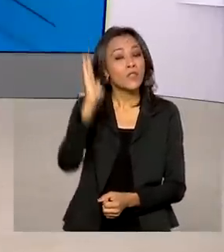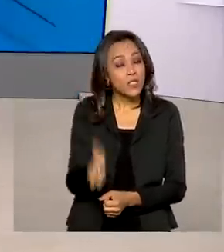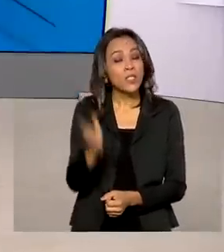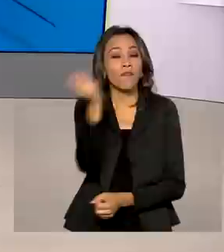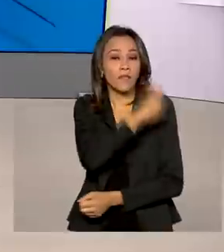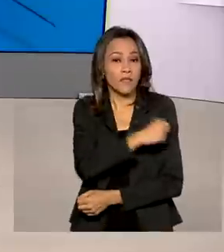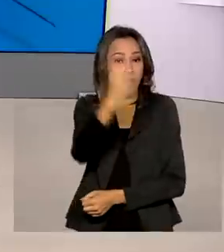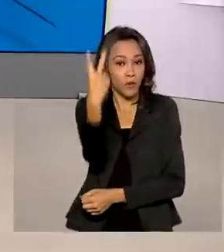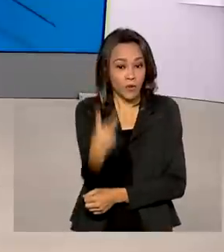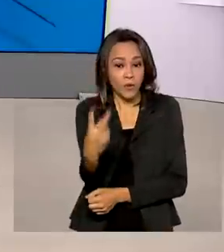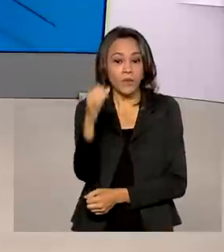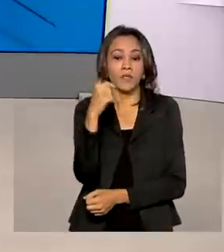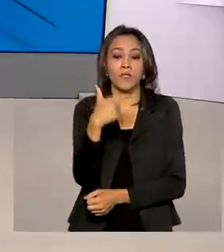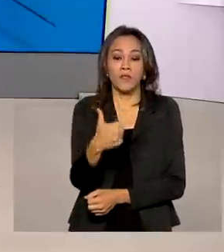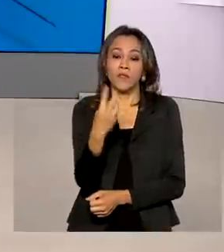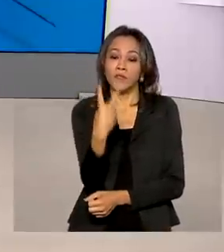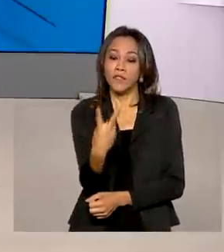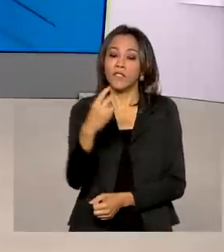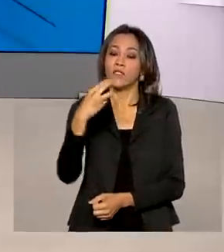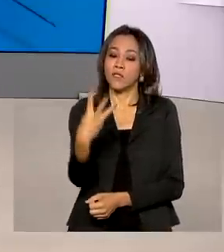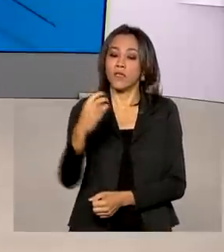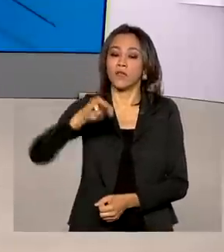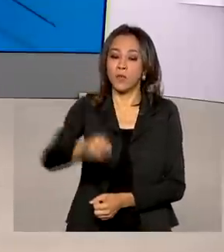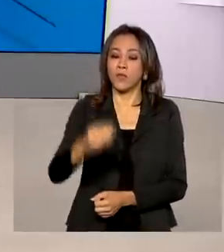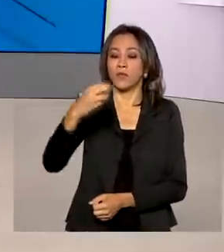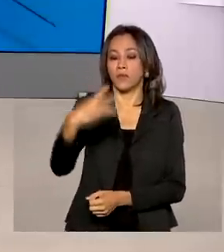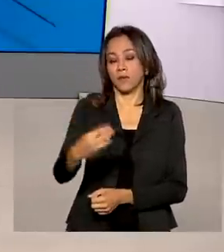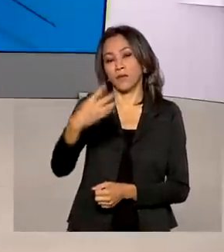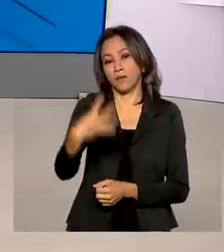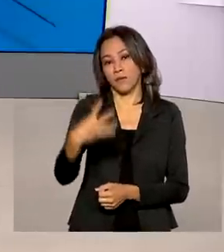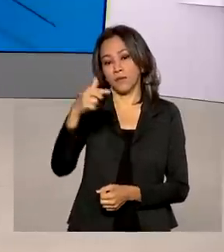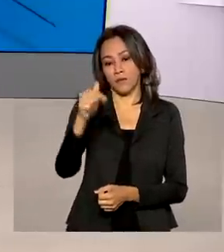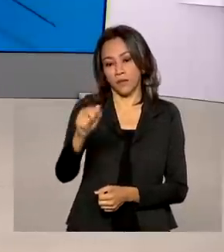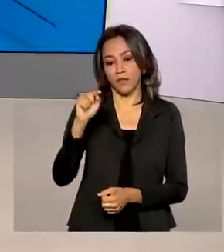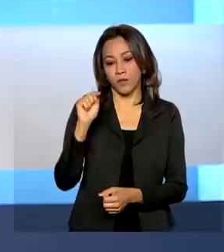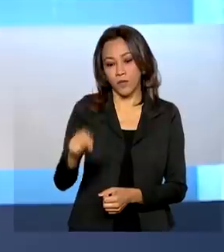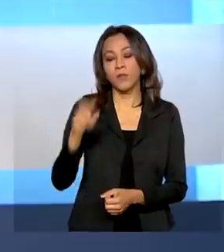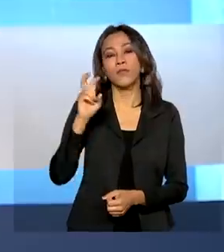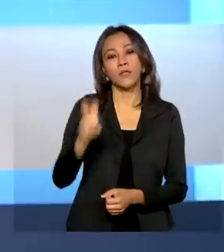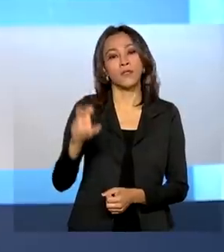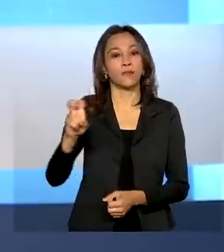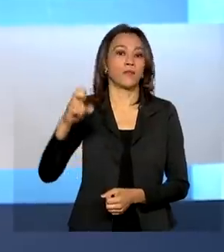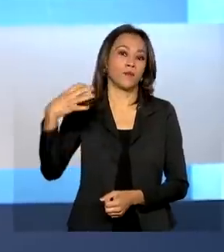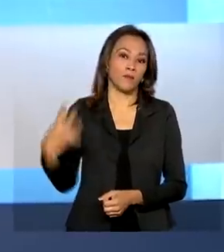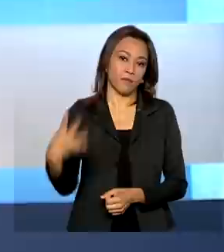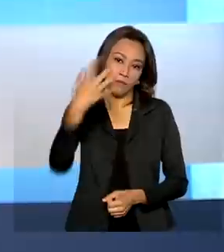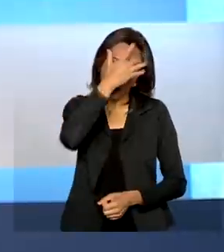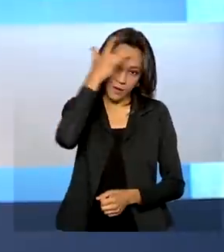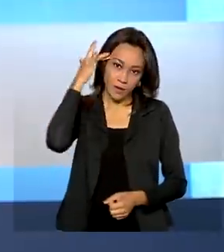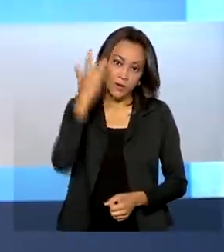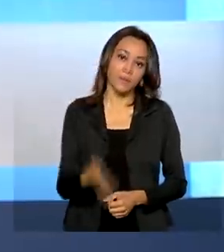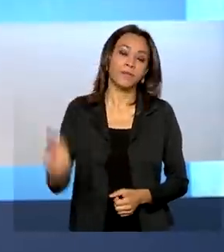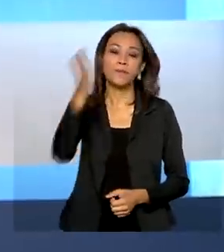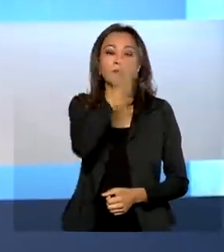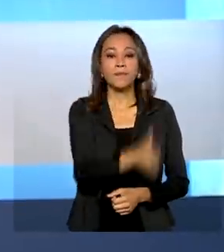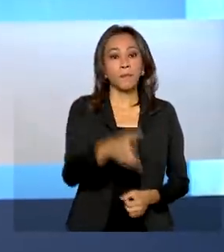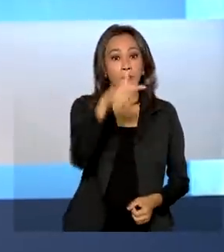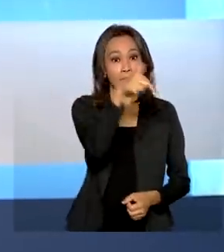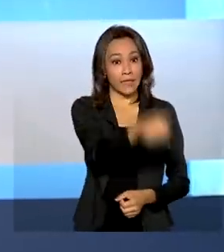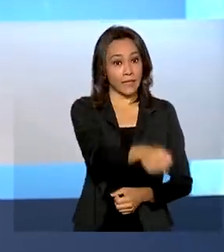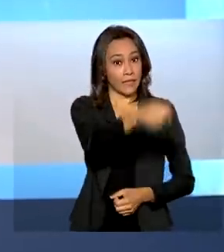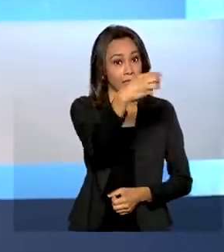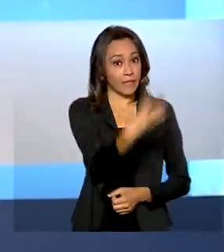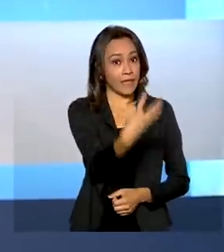duas doses, 23.347.554 pessoas. 73 presos.